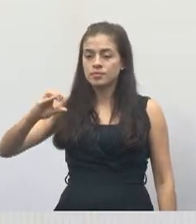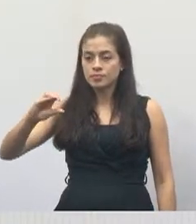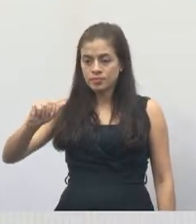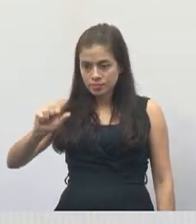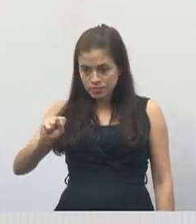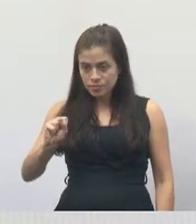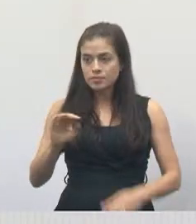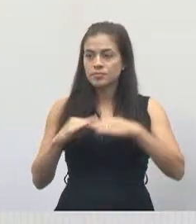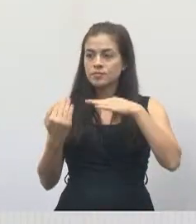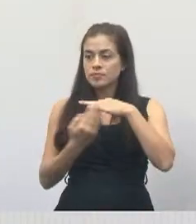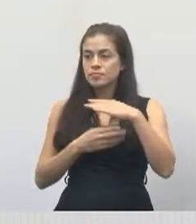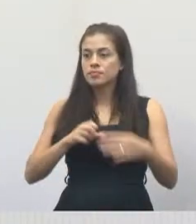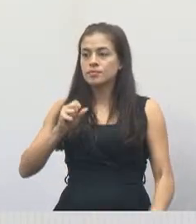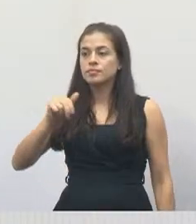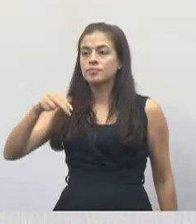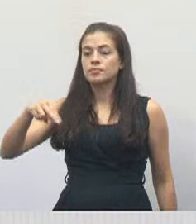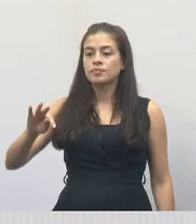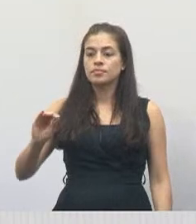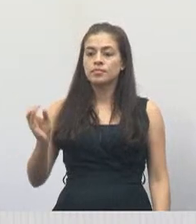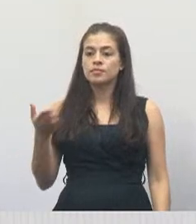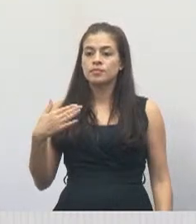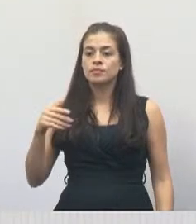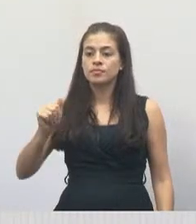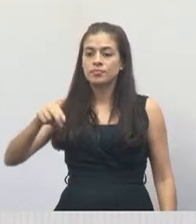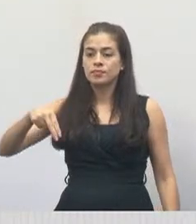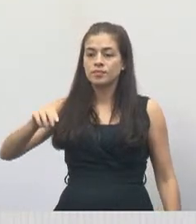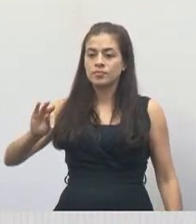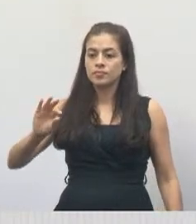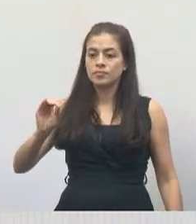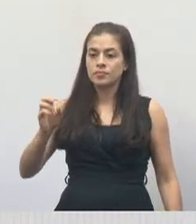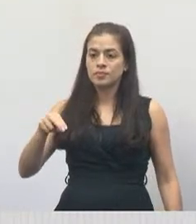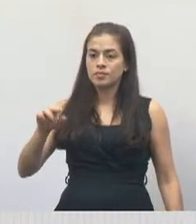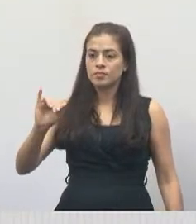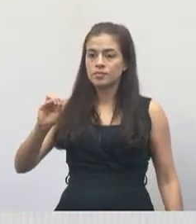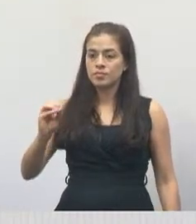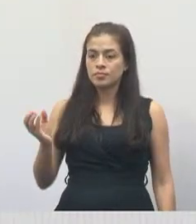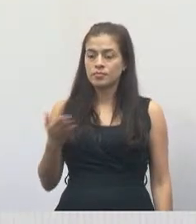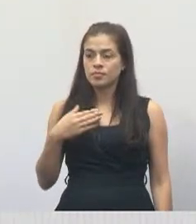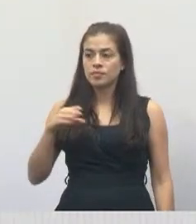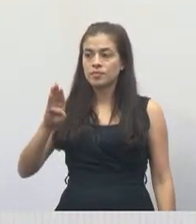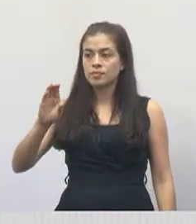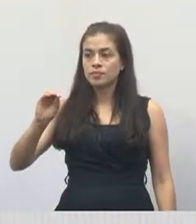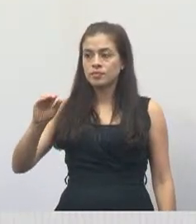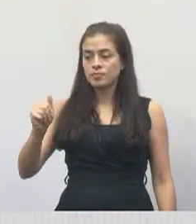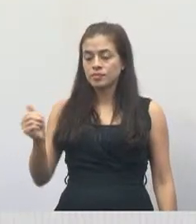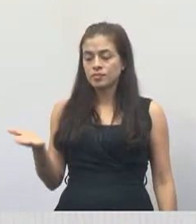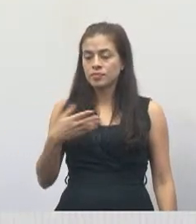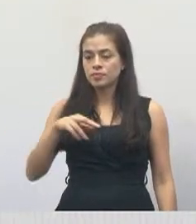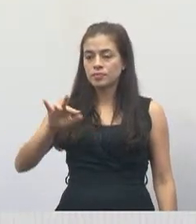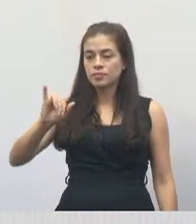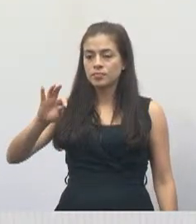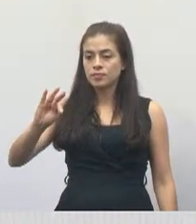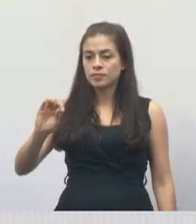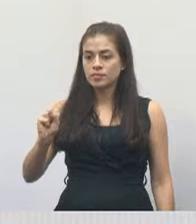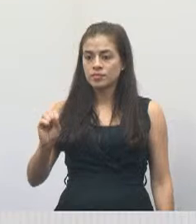Santo Antônio da Boa Vista, antes e depois. Um buraco que teve lá.